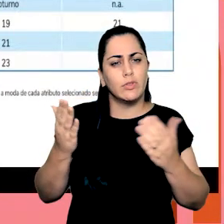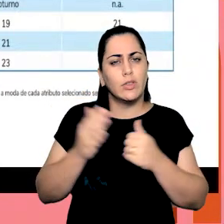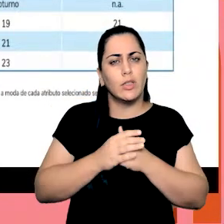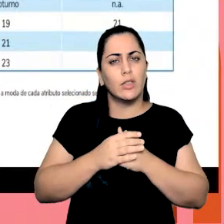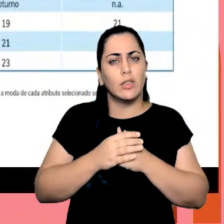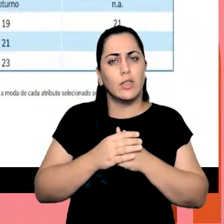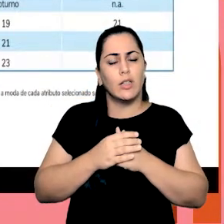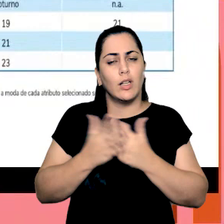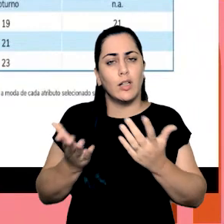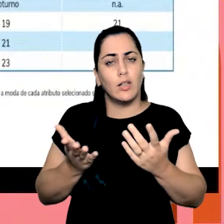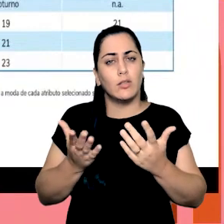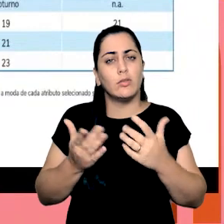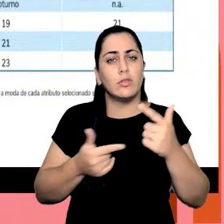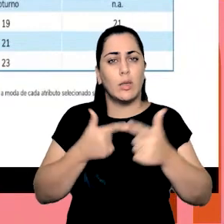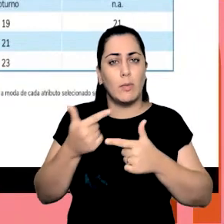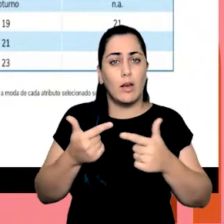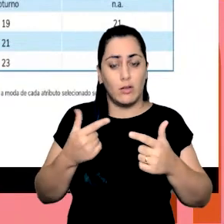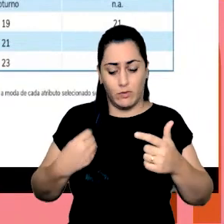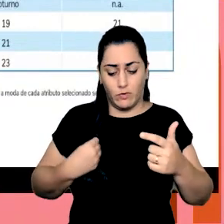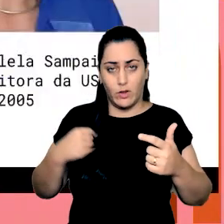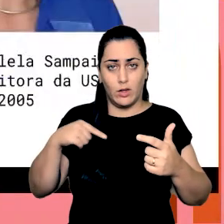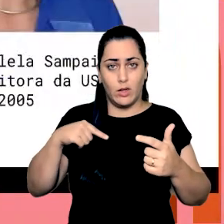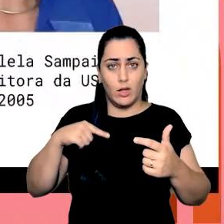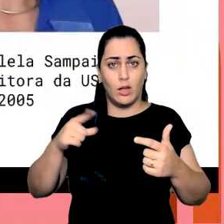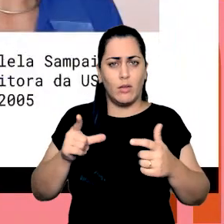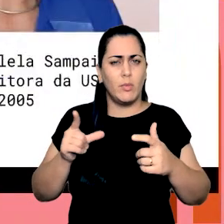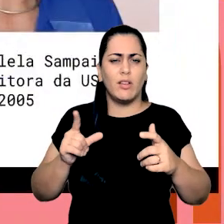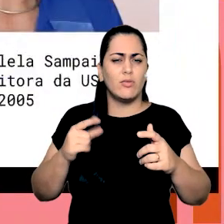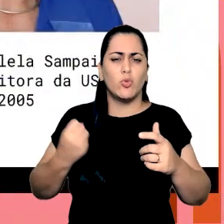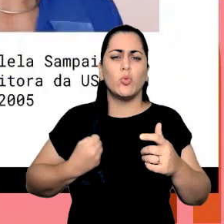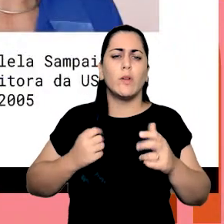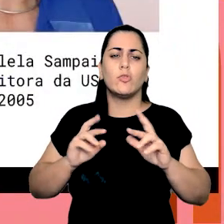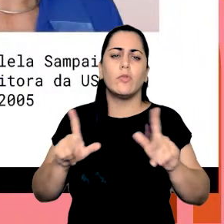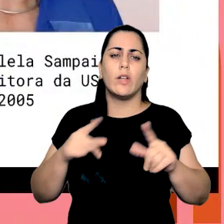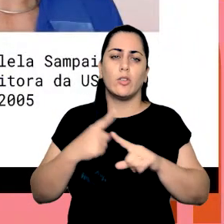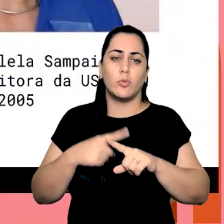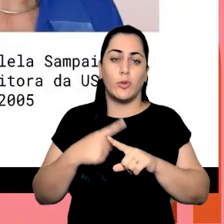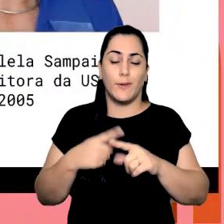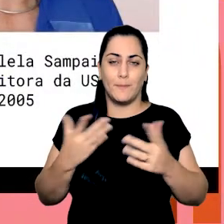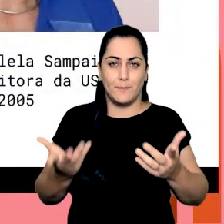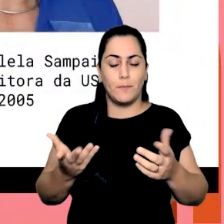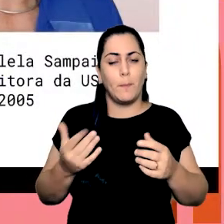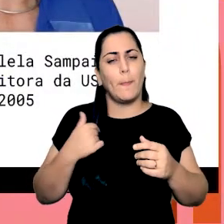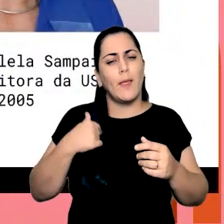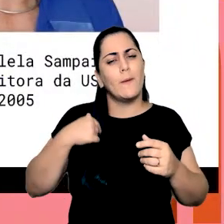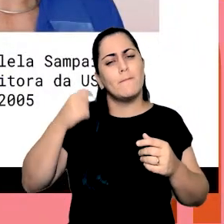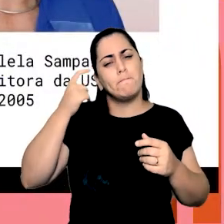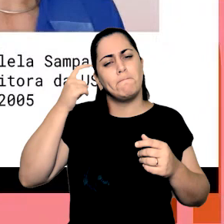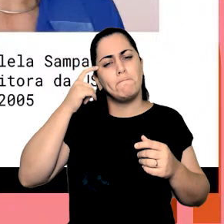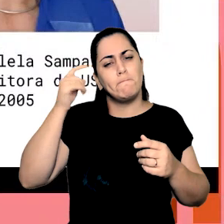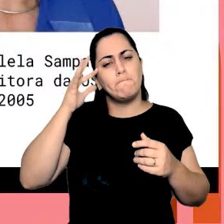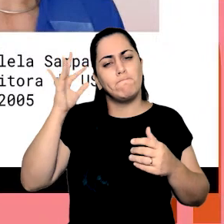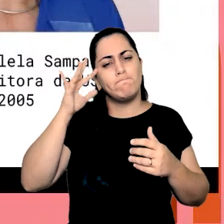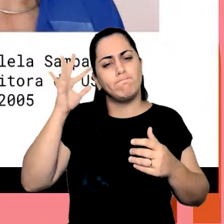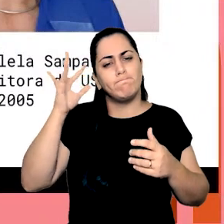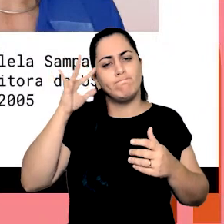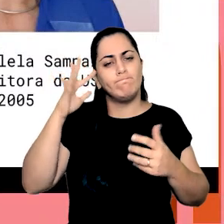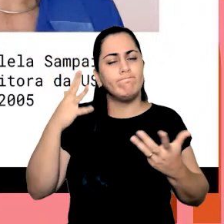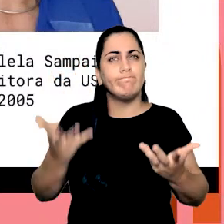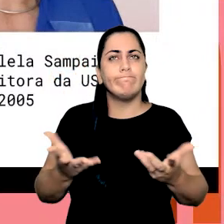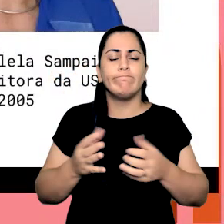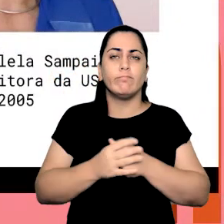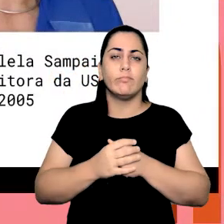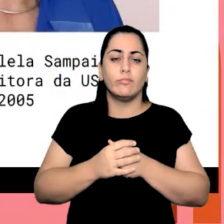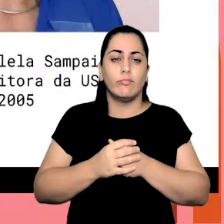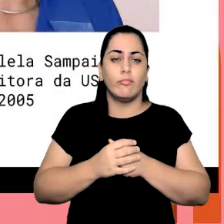esses pertencimentos, né, essas presências estão diferentes. Trouxe, eu fiquei pensando, falei, nossa, mas